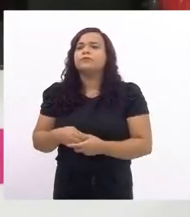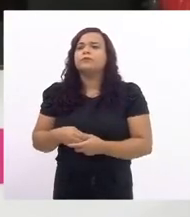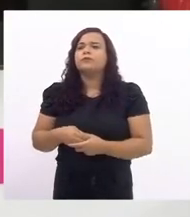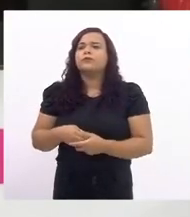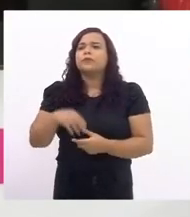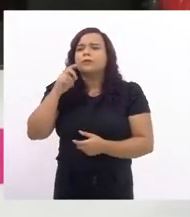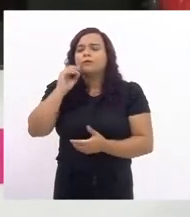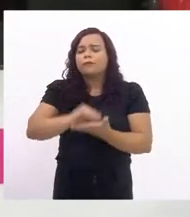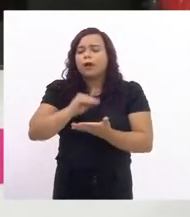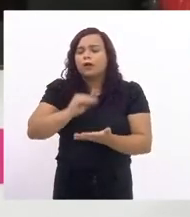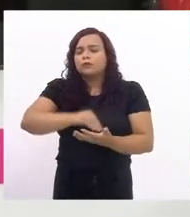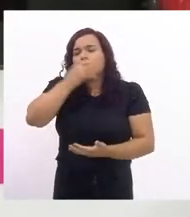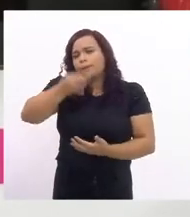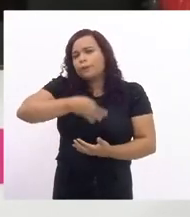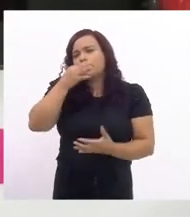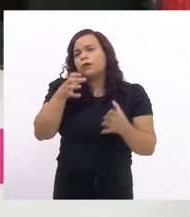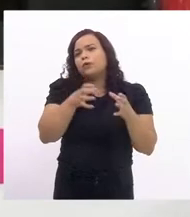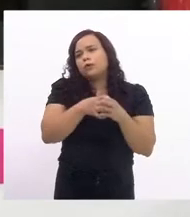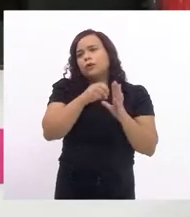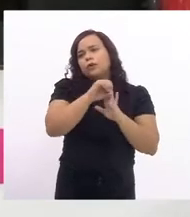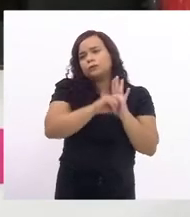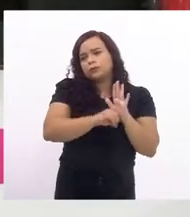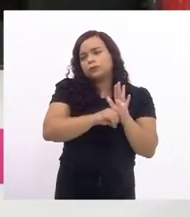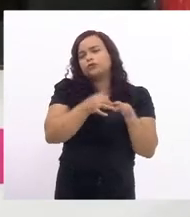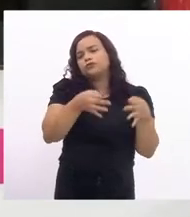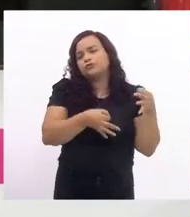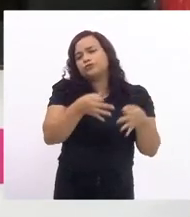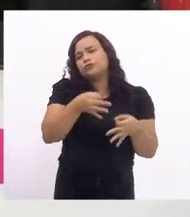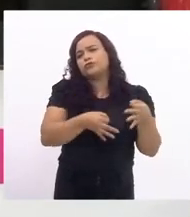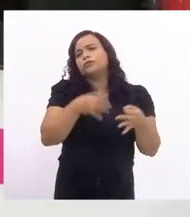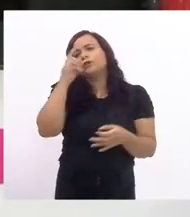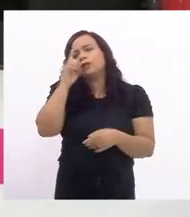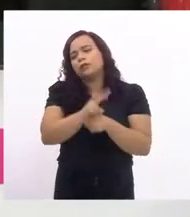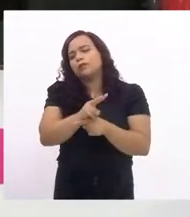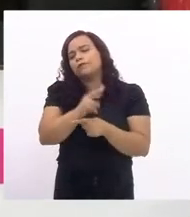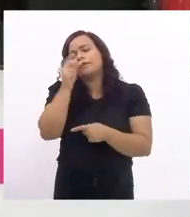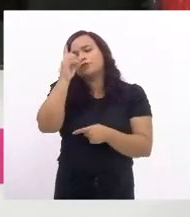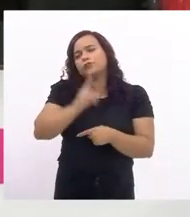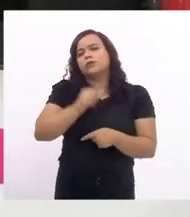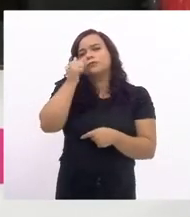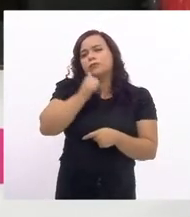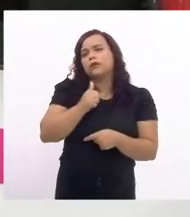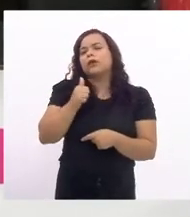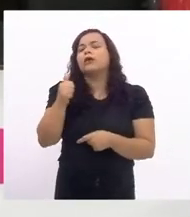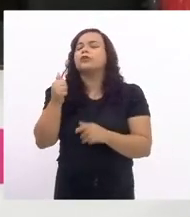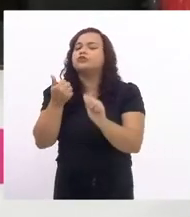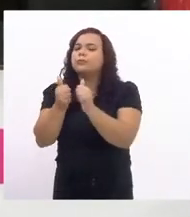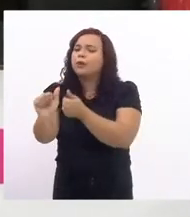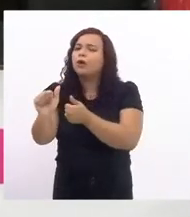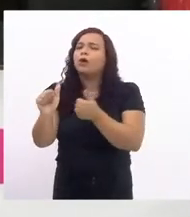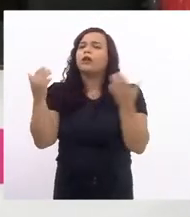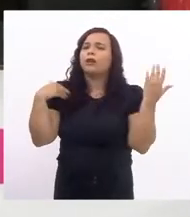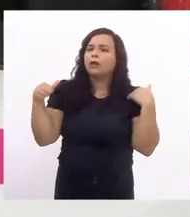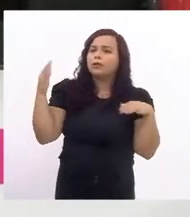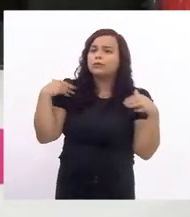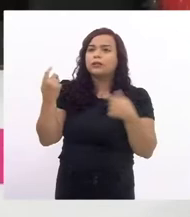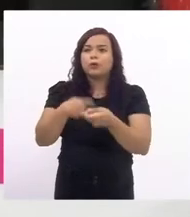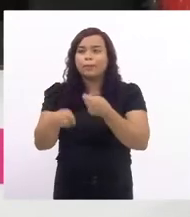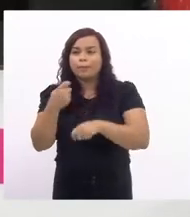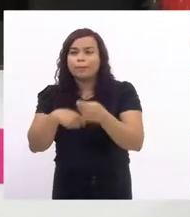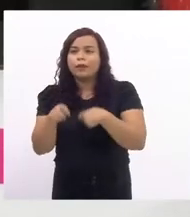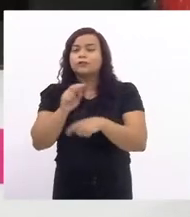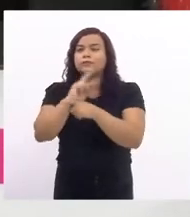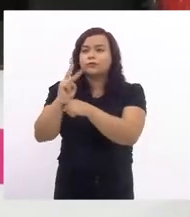e justiça de defesa do direito da mulher de esporte e lazer de economia dos comércios de orçamento financeiro fiscalização financeira e